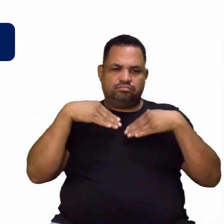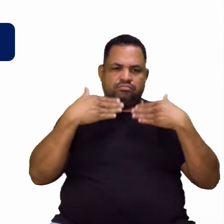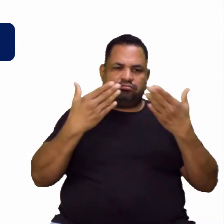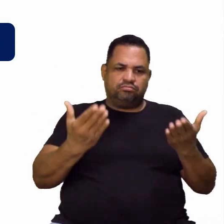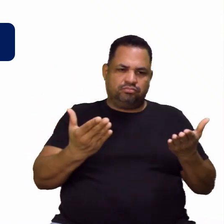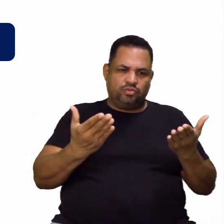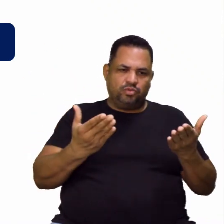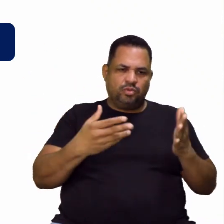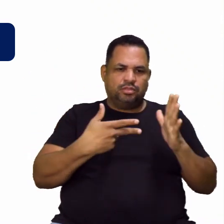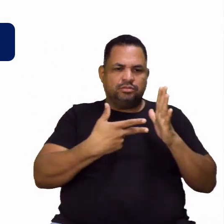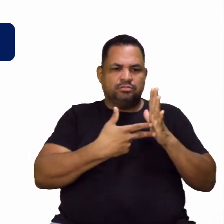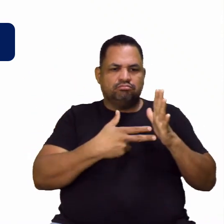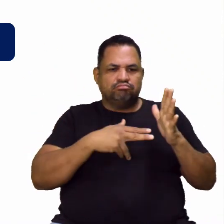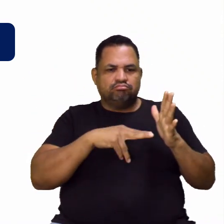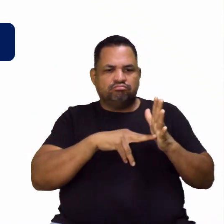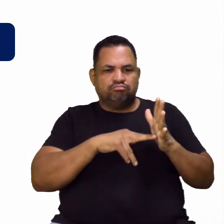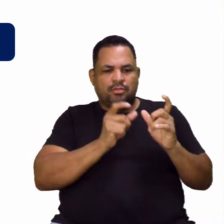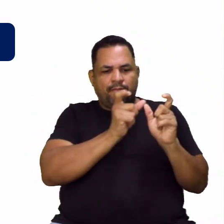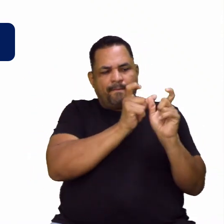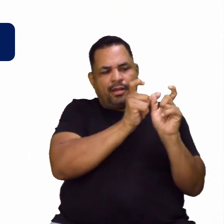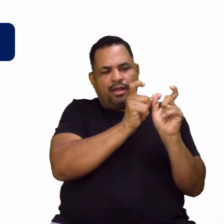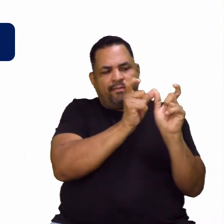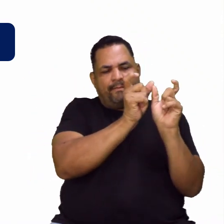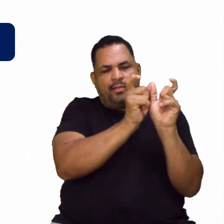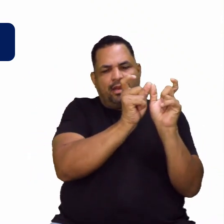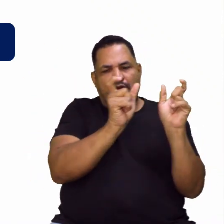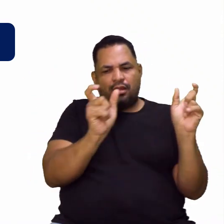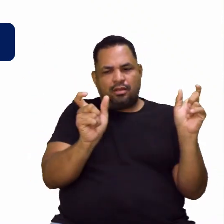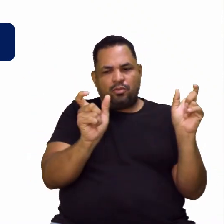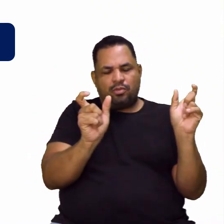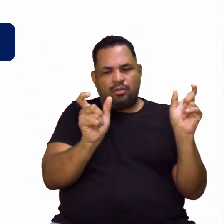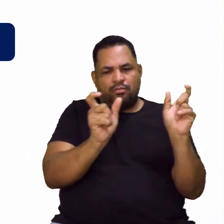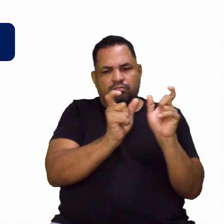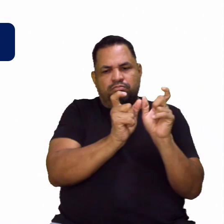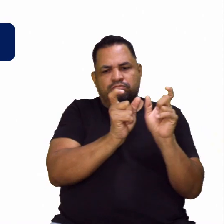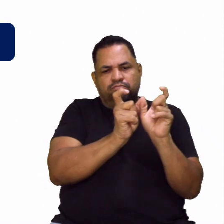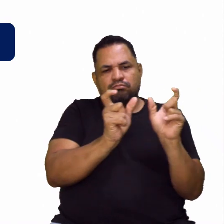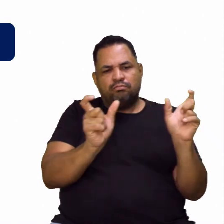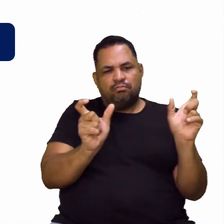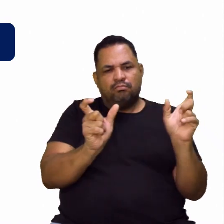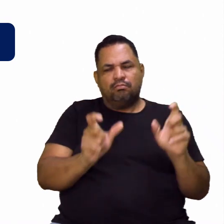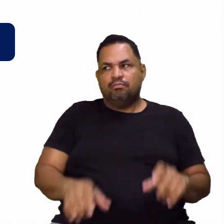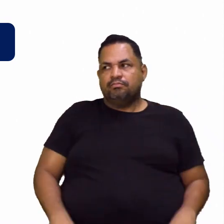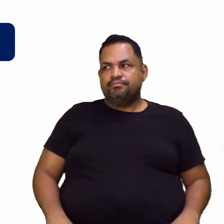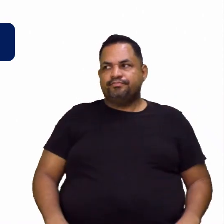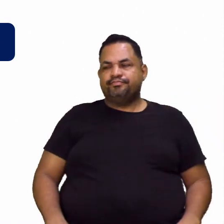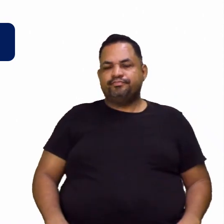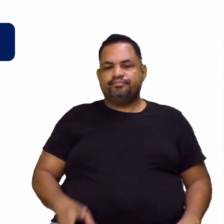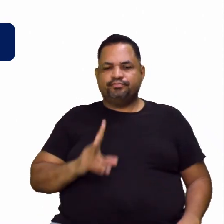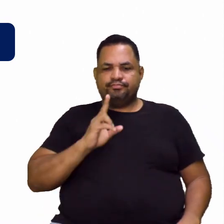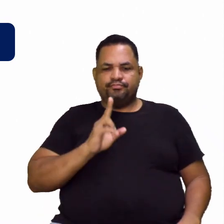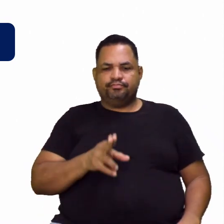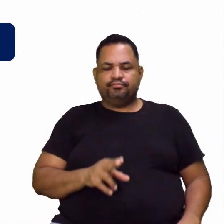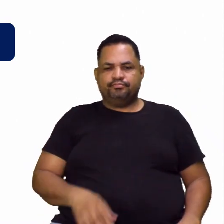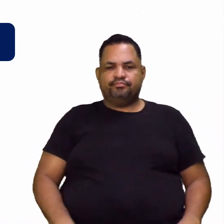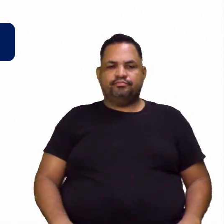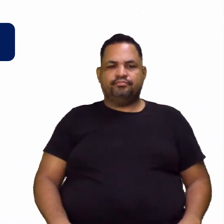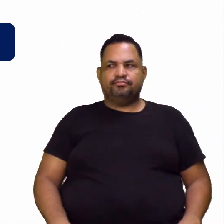é sinônimo? Aí você vai lembrar lá, por exemplo, eu digo aqui,